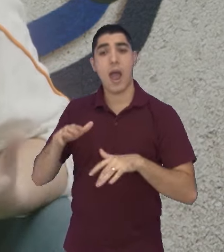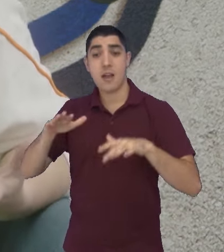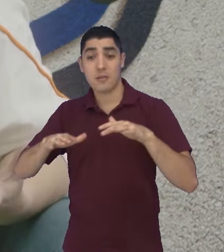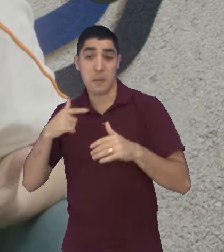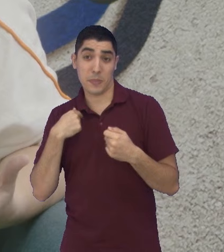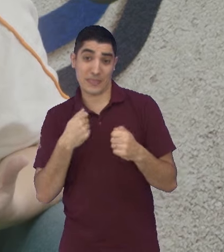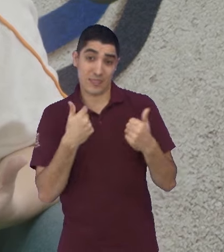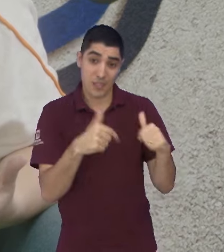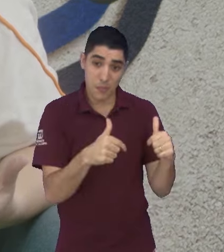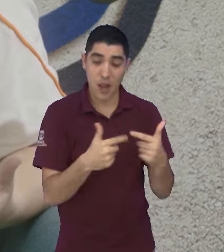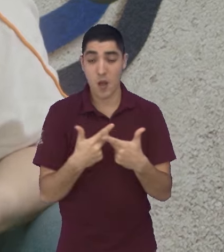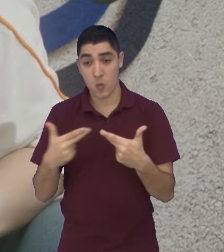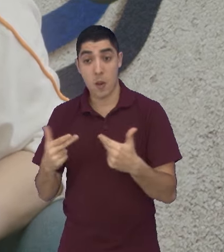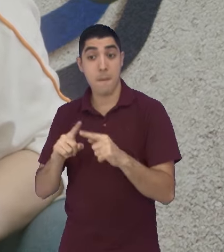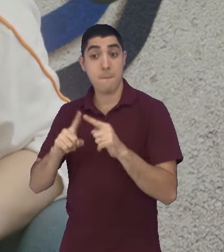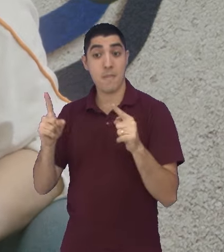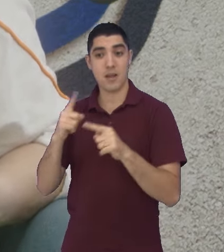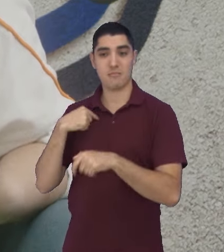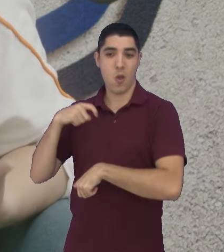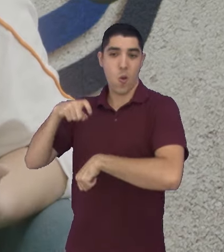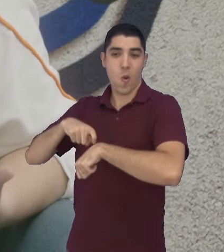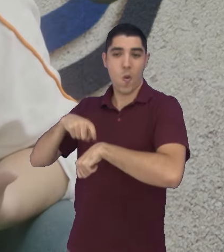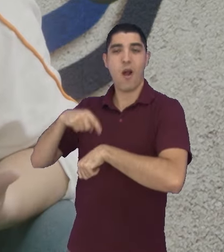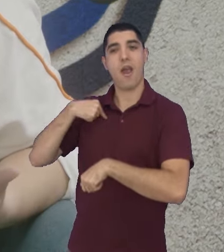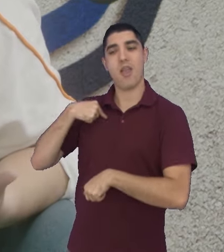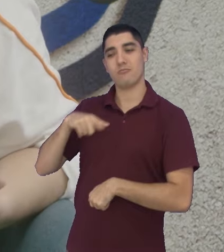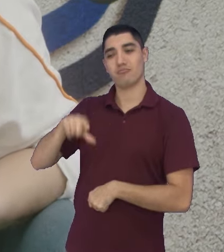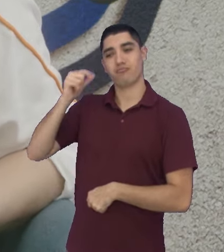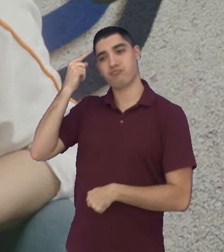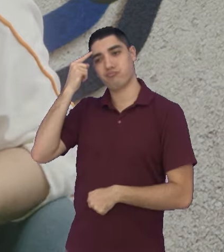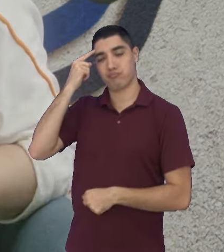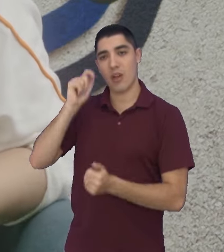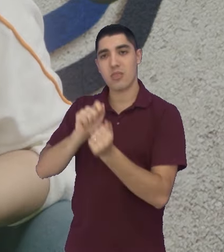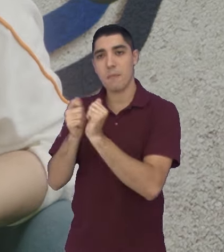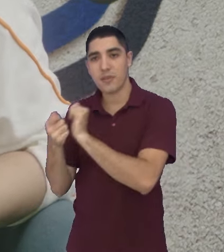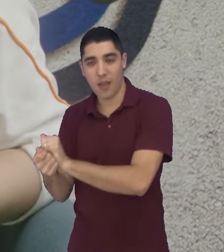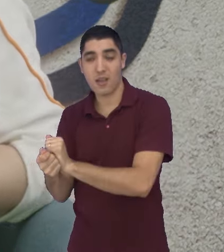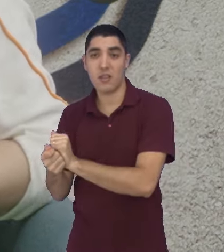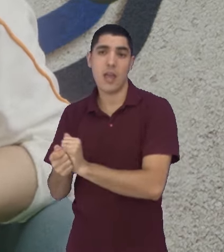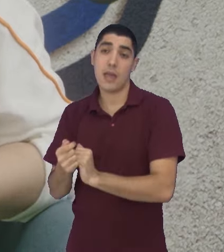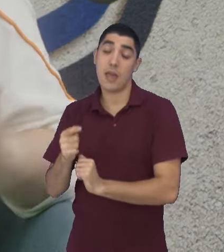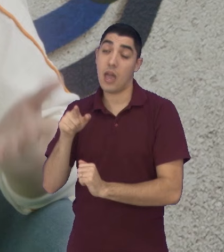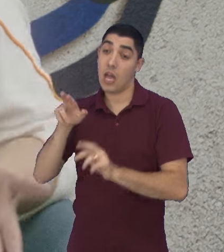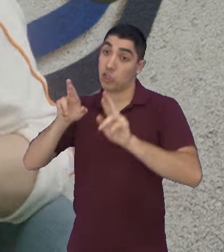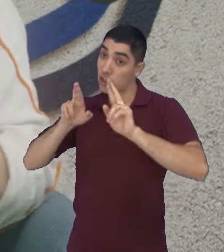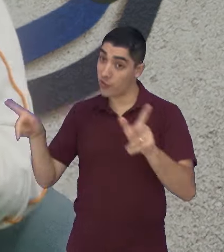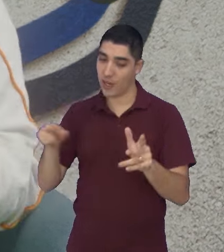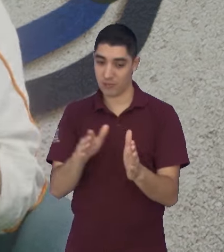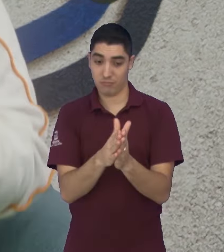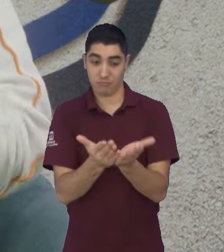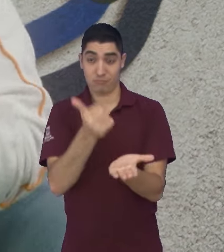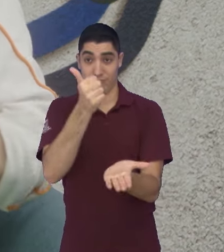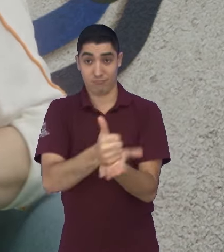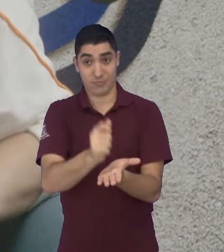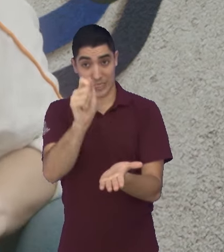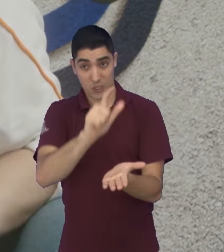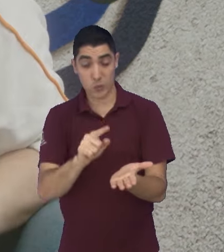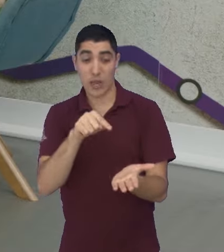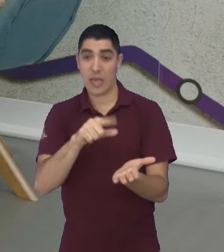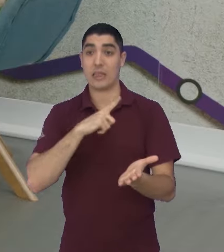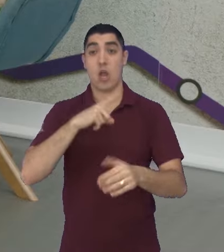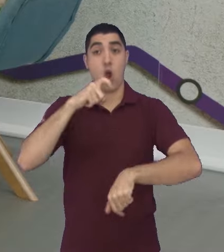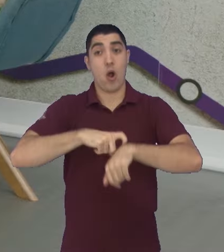faz o seu horário, né? Exato. Então, fica mais fácil do que ter CLT, do que ter aquele horário que você entra e sai.